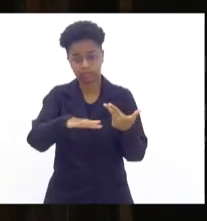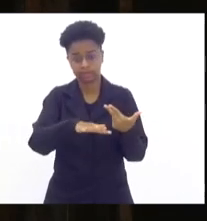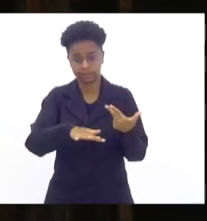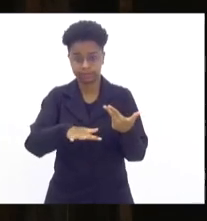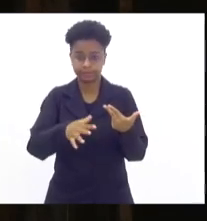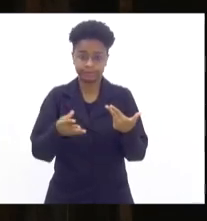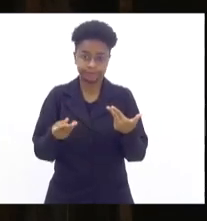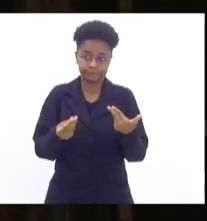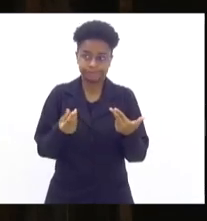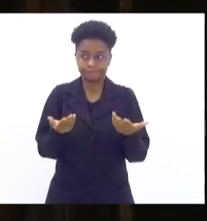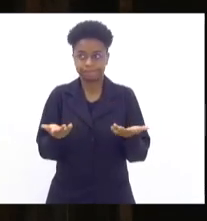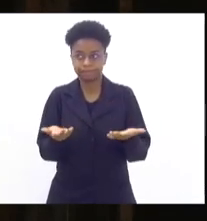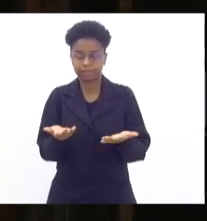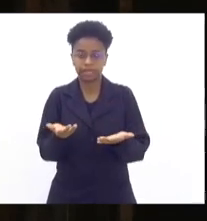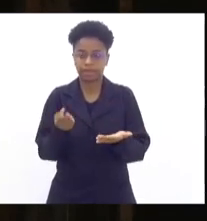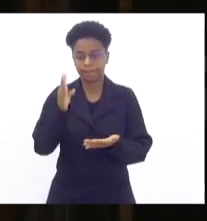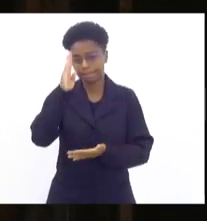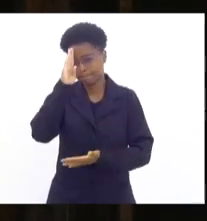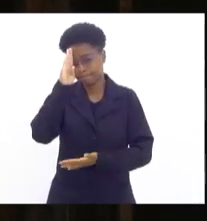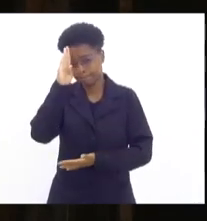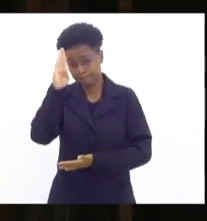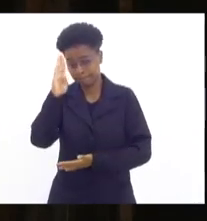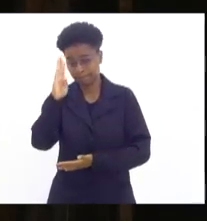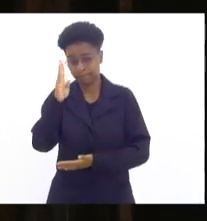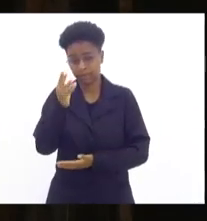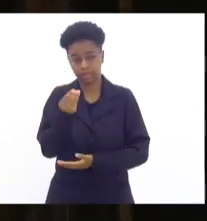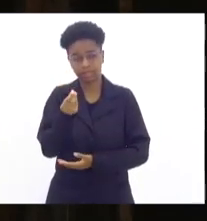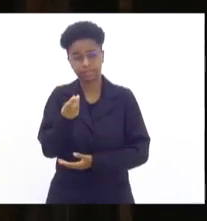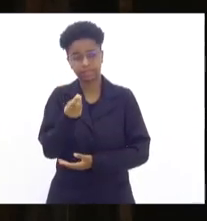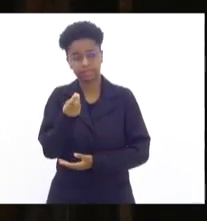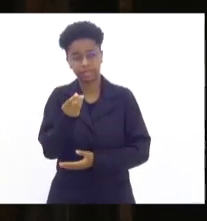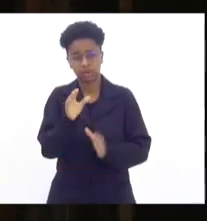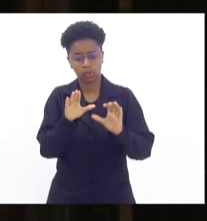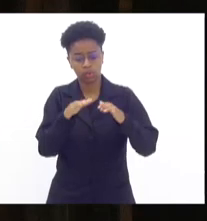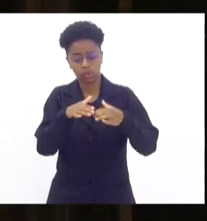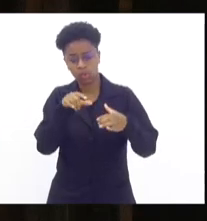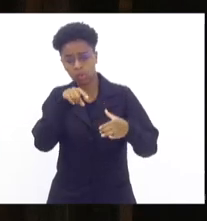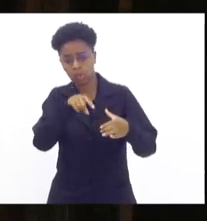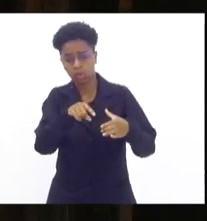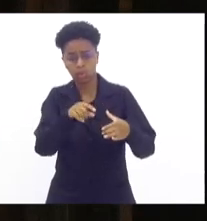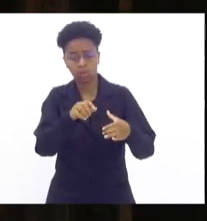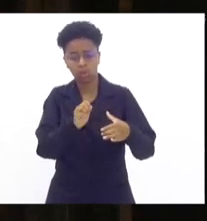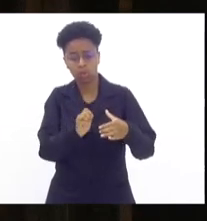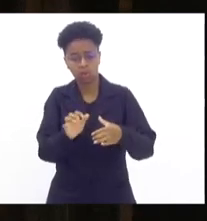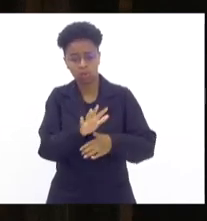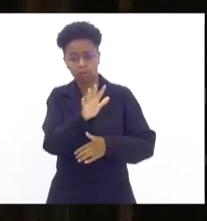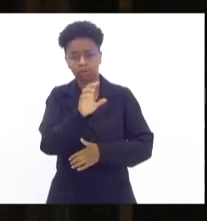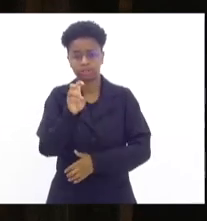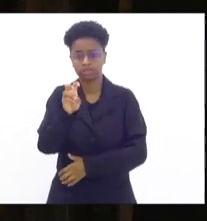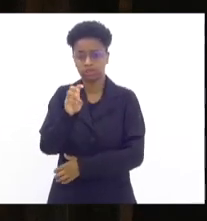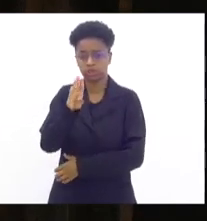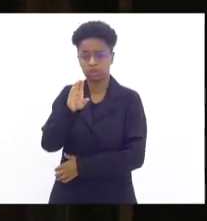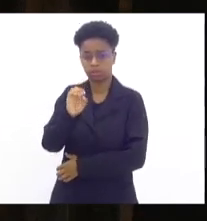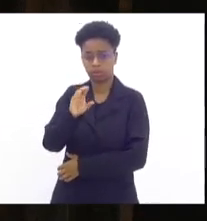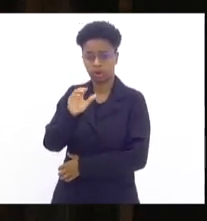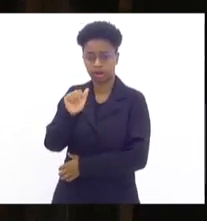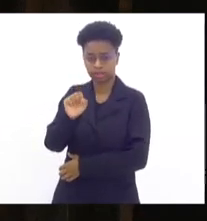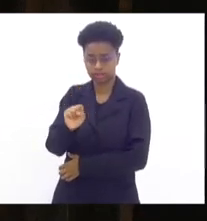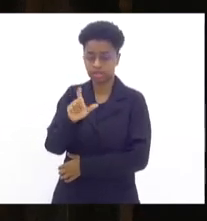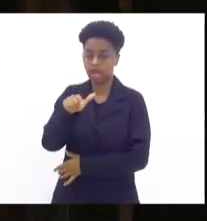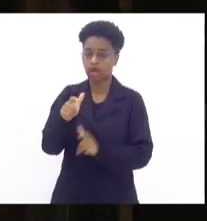sobretudo na comunidade de Cinco Bocas, que é uma das comunidades que,